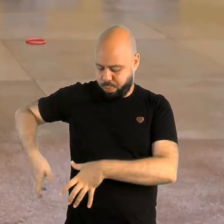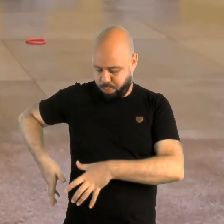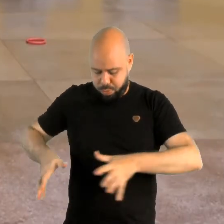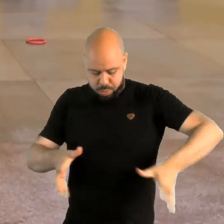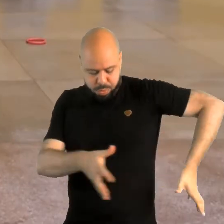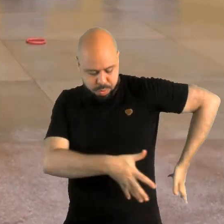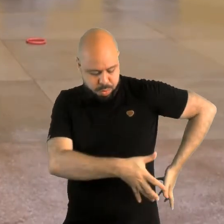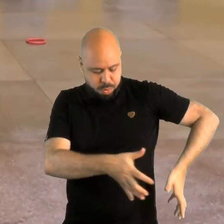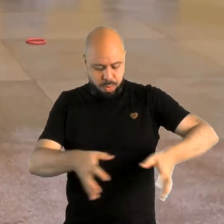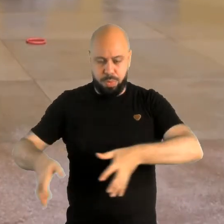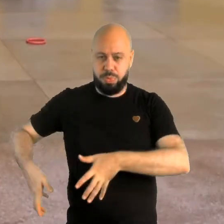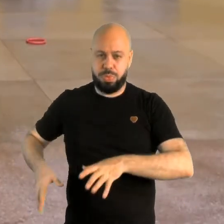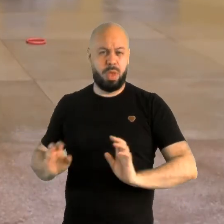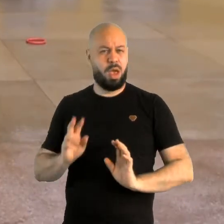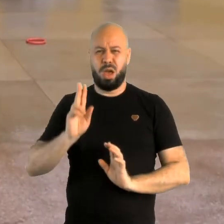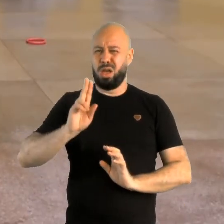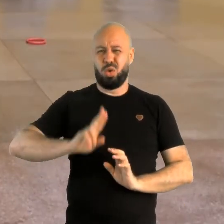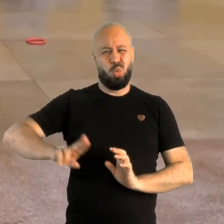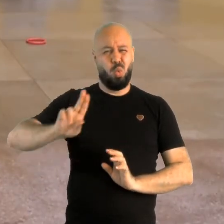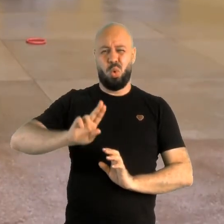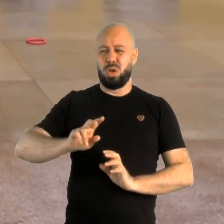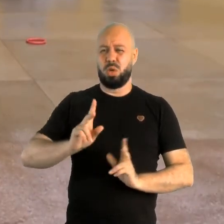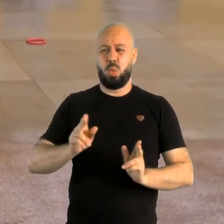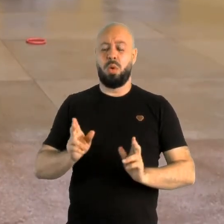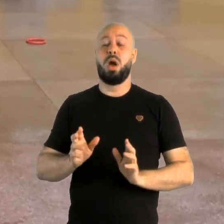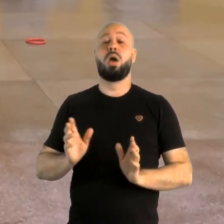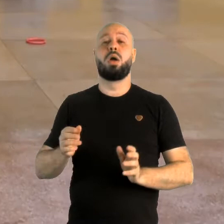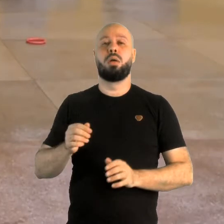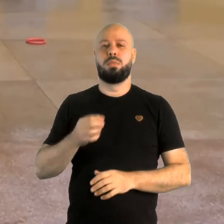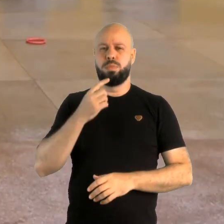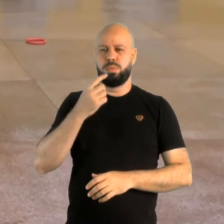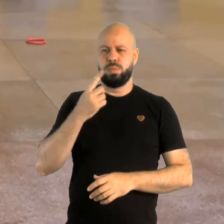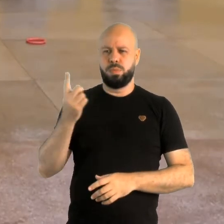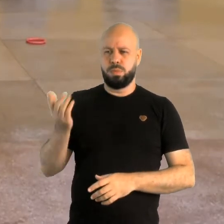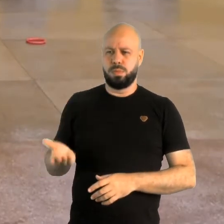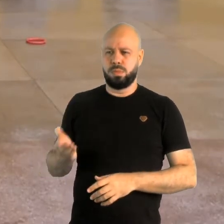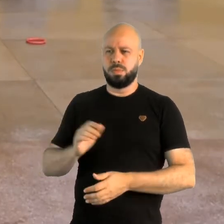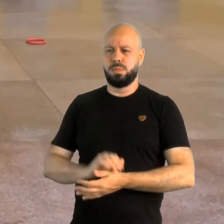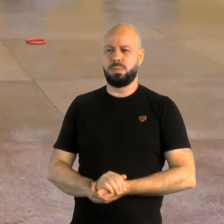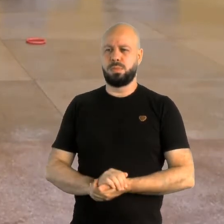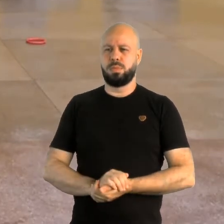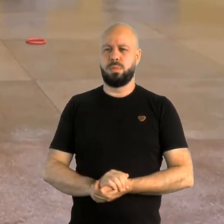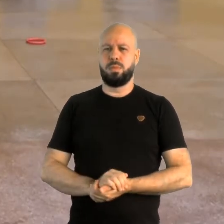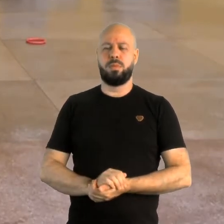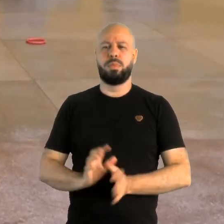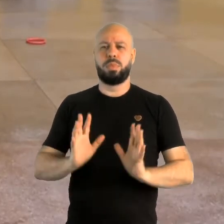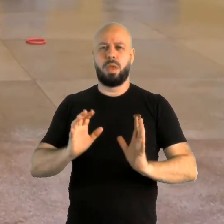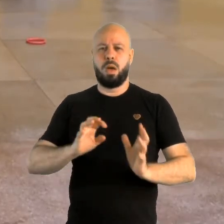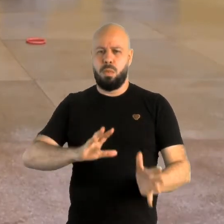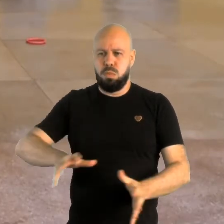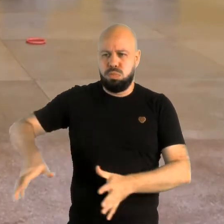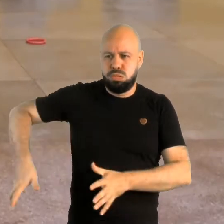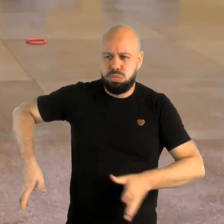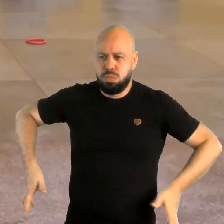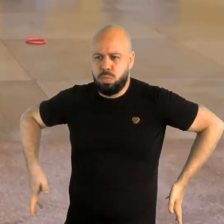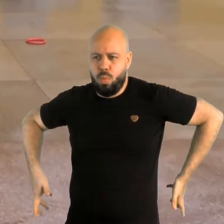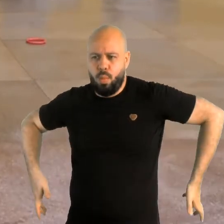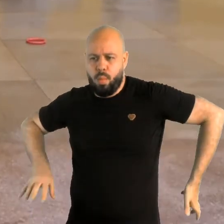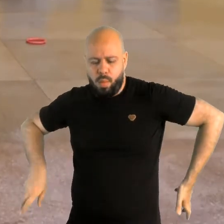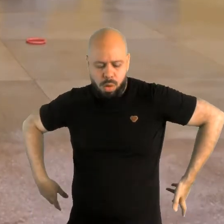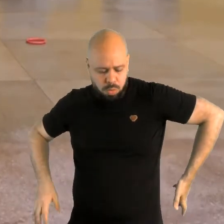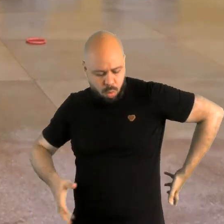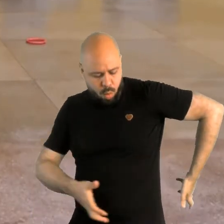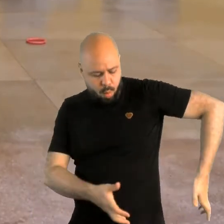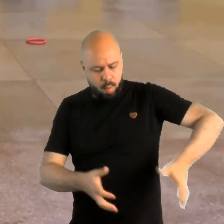diferente. Eu vou girar a bola na minha cintura. Ok? E vou parar, passe ombro. Tá?